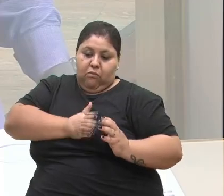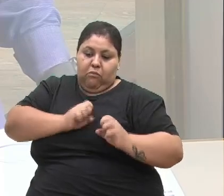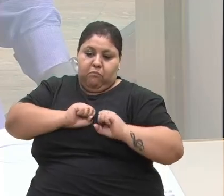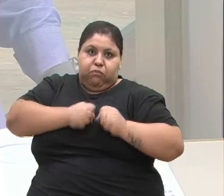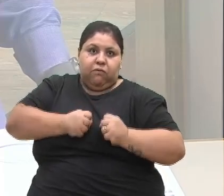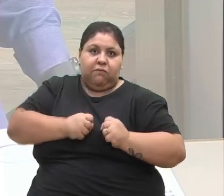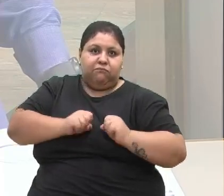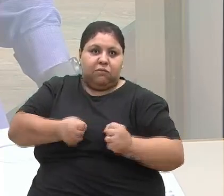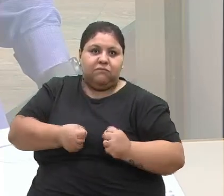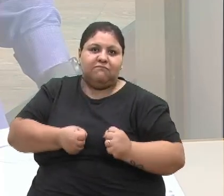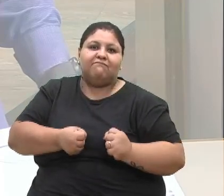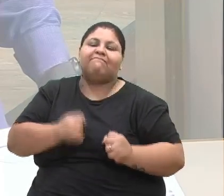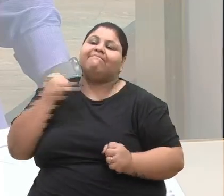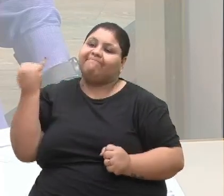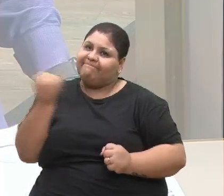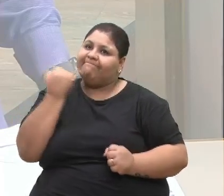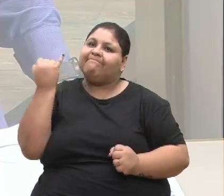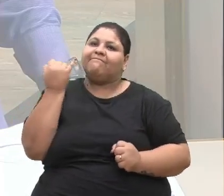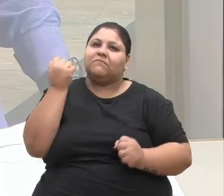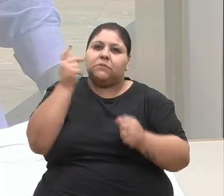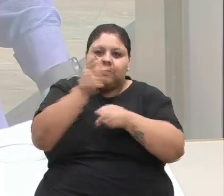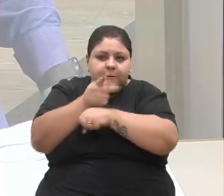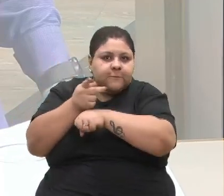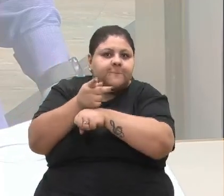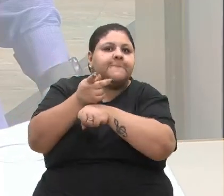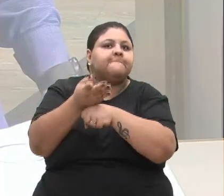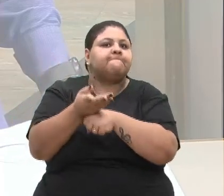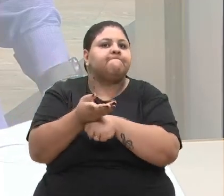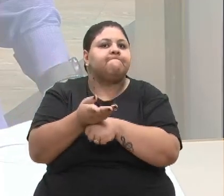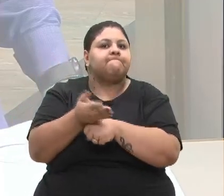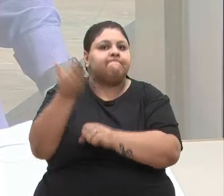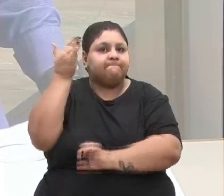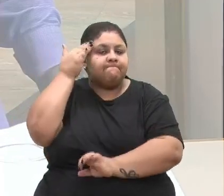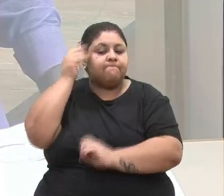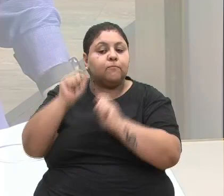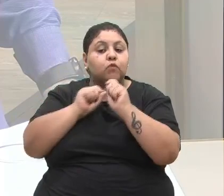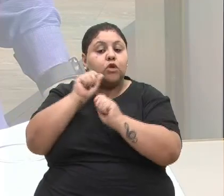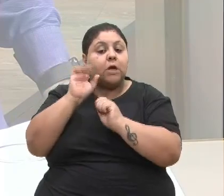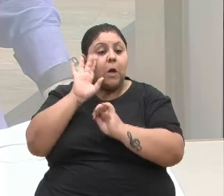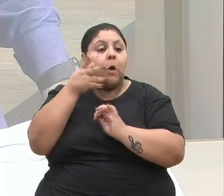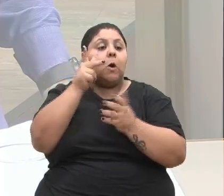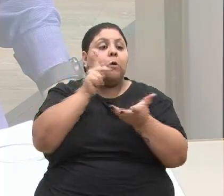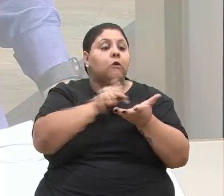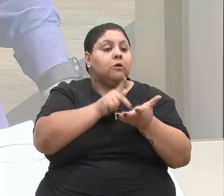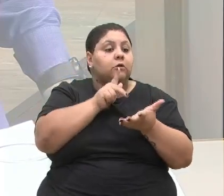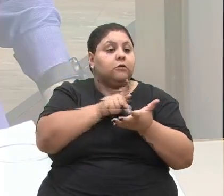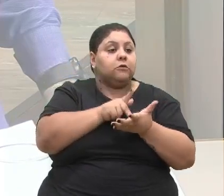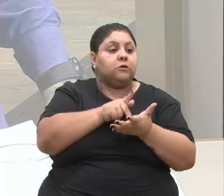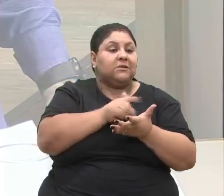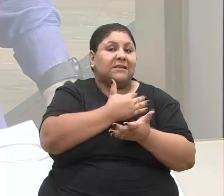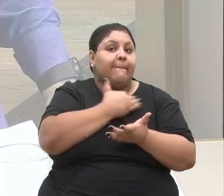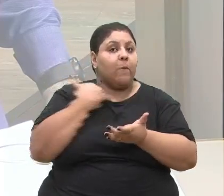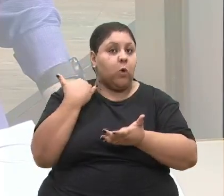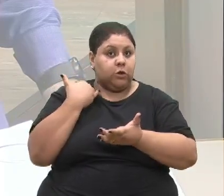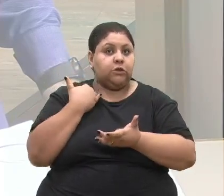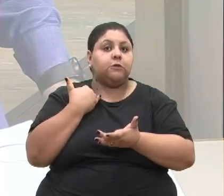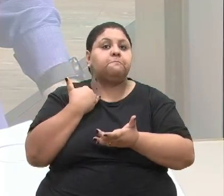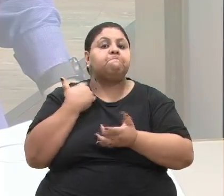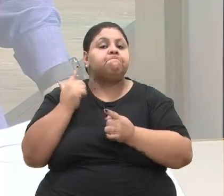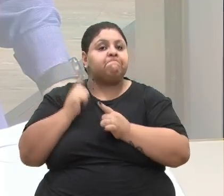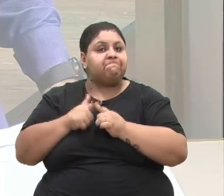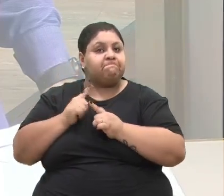importantíssimo que se faça uma investigação para saber qual foi, de fato, a causa do óbito, porque